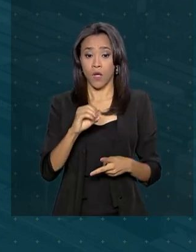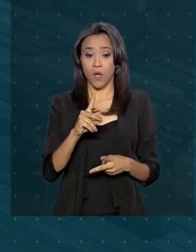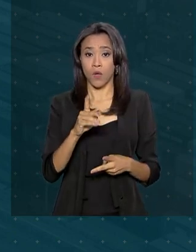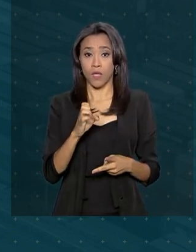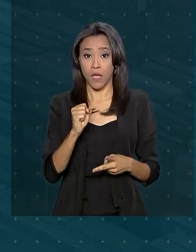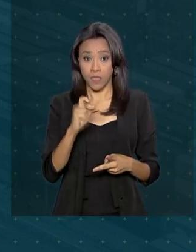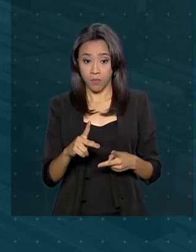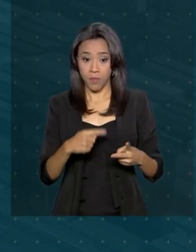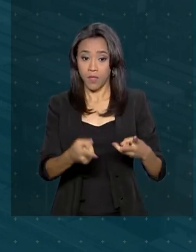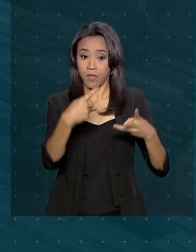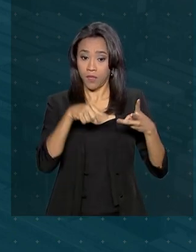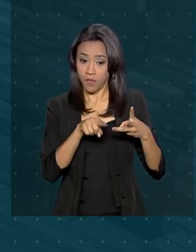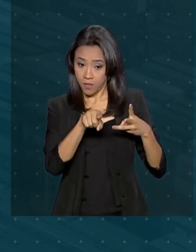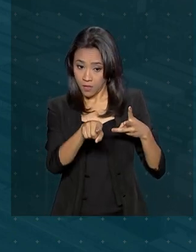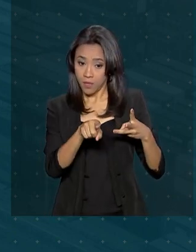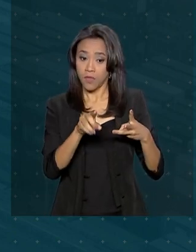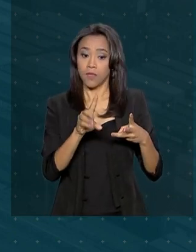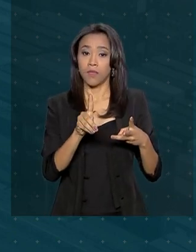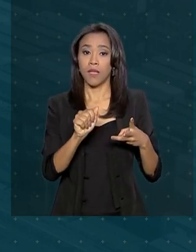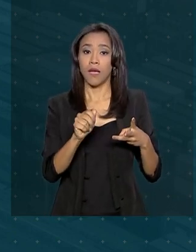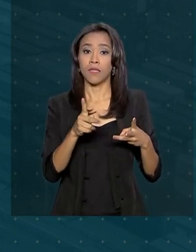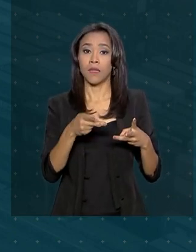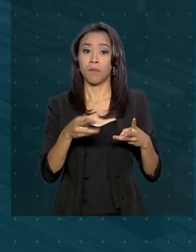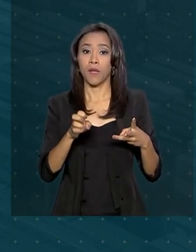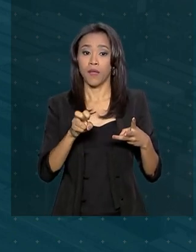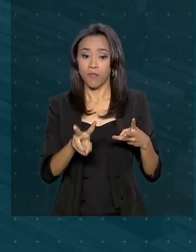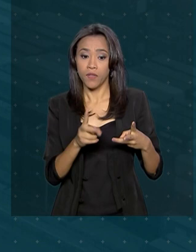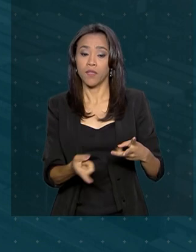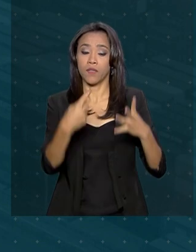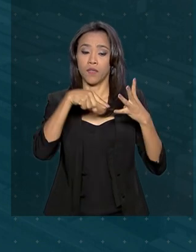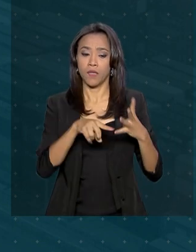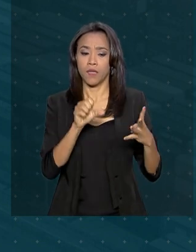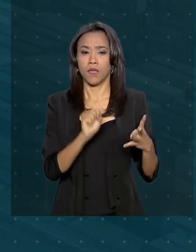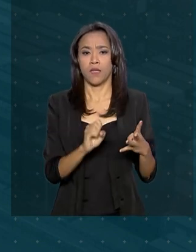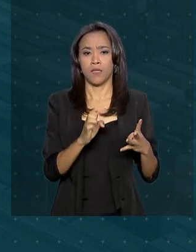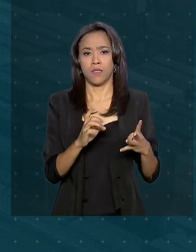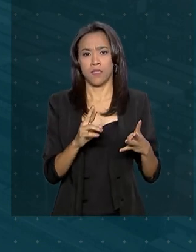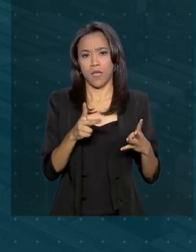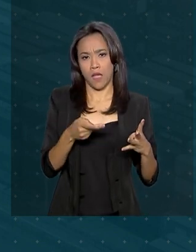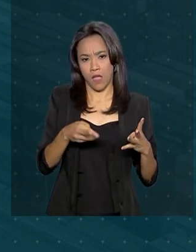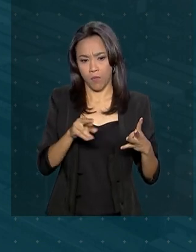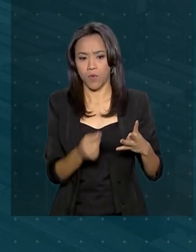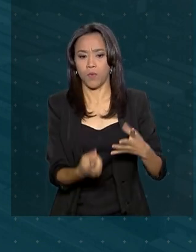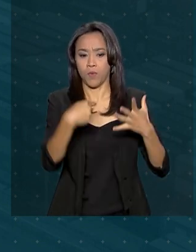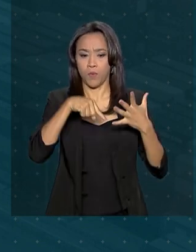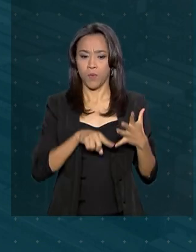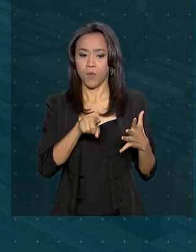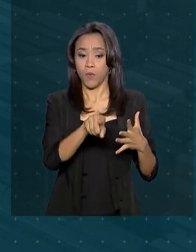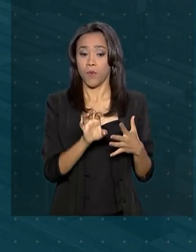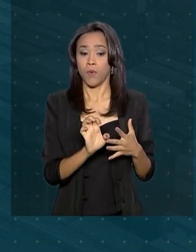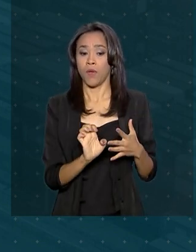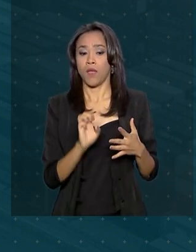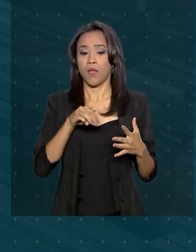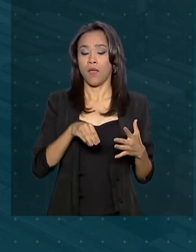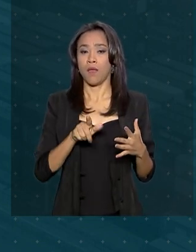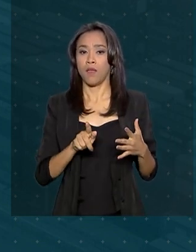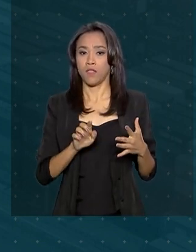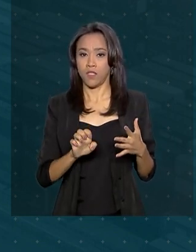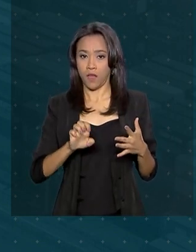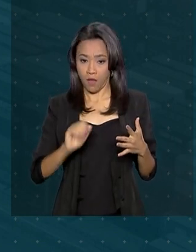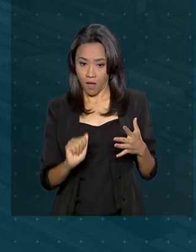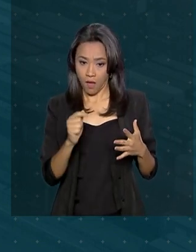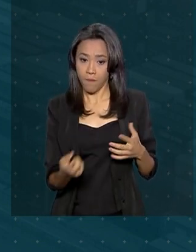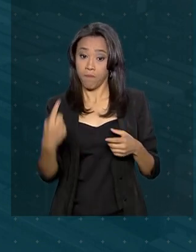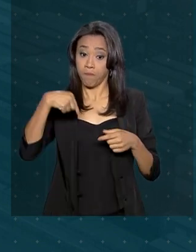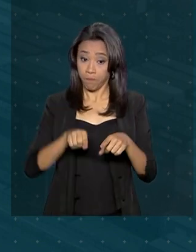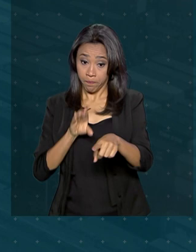Dataprev, o CERPRO, a Empresa Gestora de Ativos, ENGEA, o Centro de Excelência em Tecnologia Eletrônica